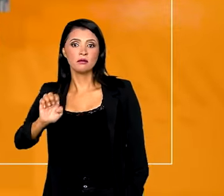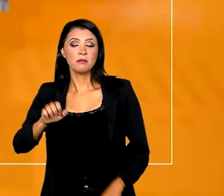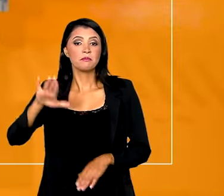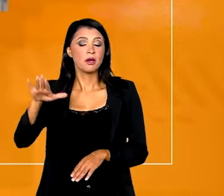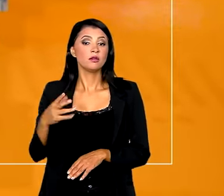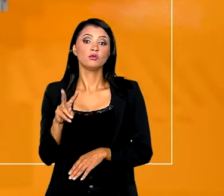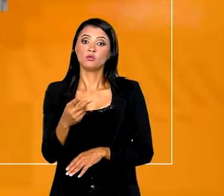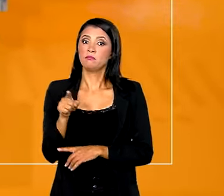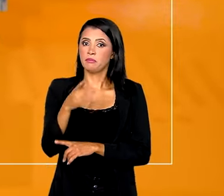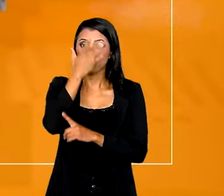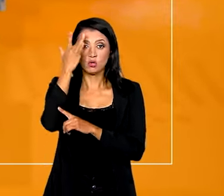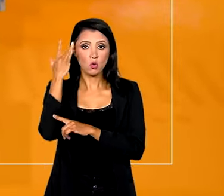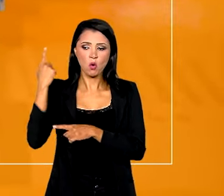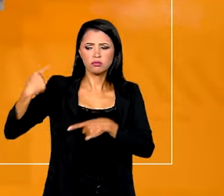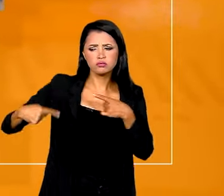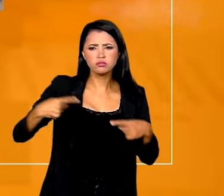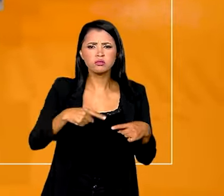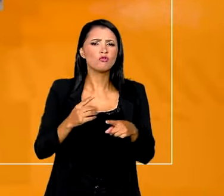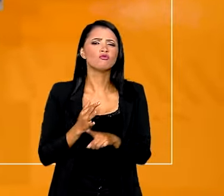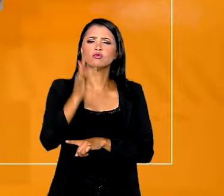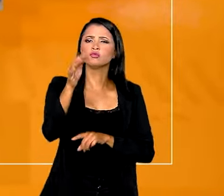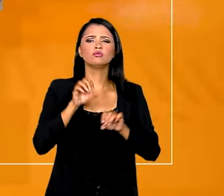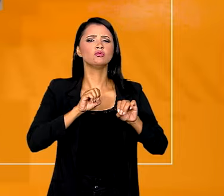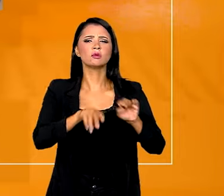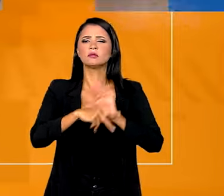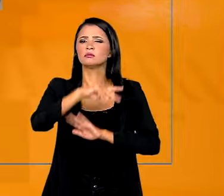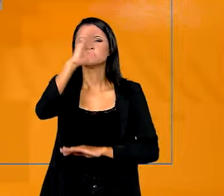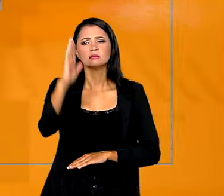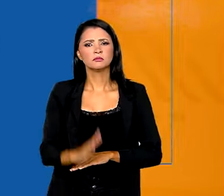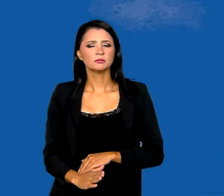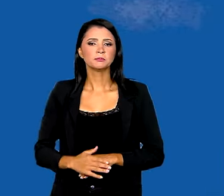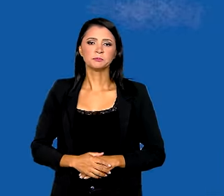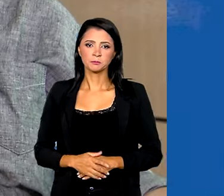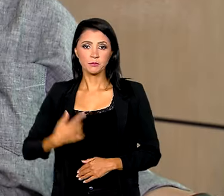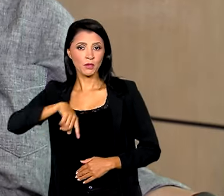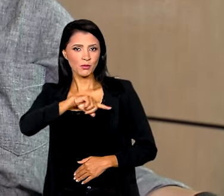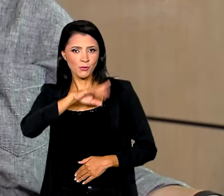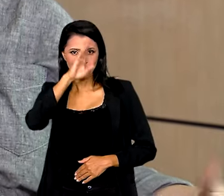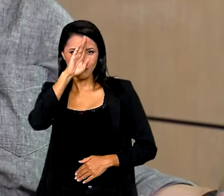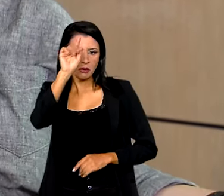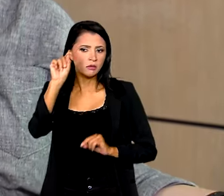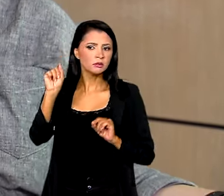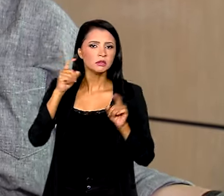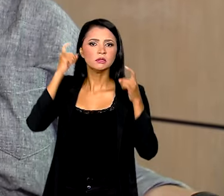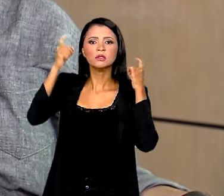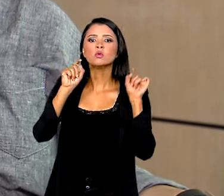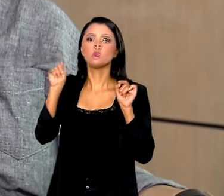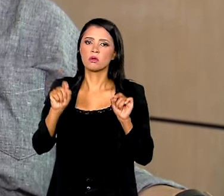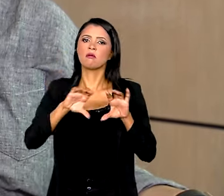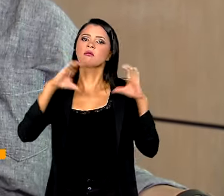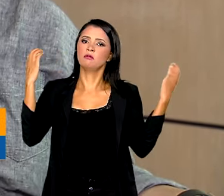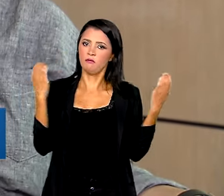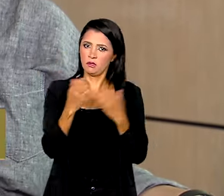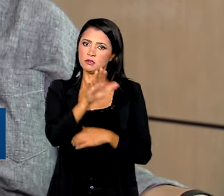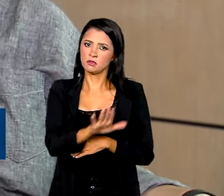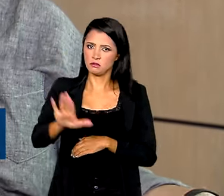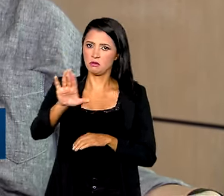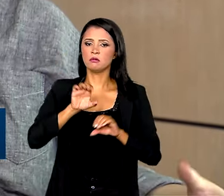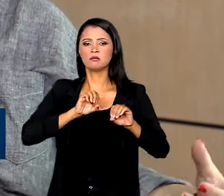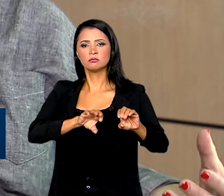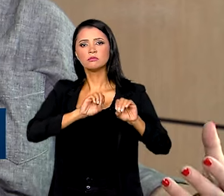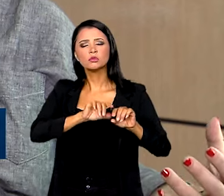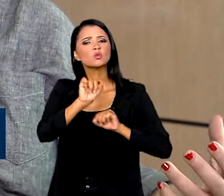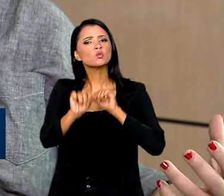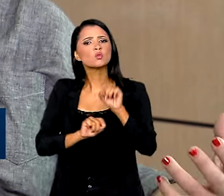mil pessoas de todo o país debatem os rumos da educação brasileira. Nosso principal anseio é que a Conferência Nacional de